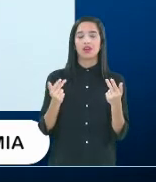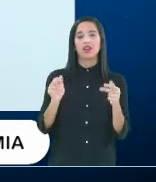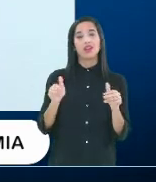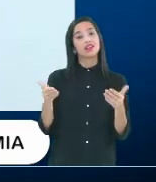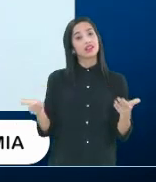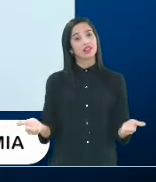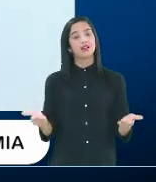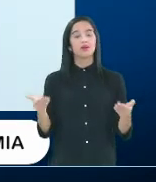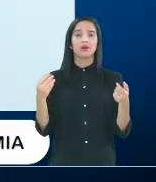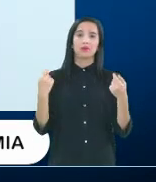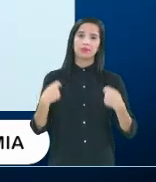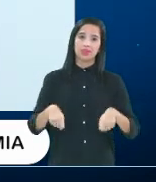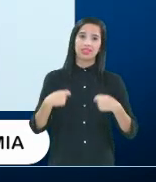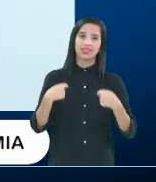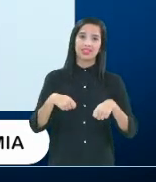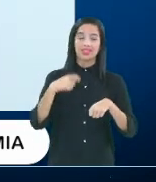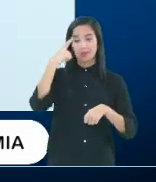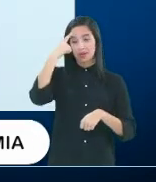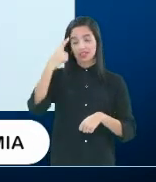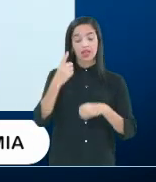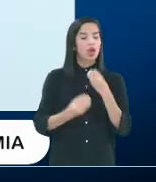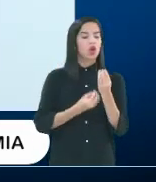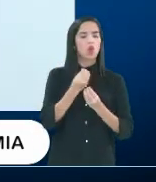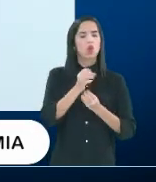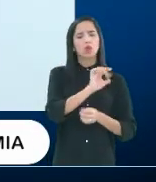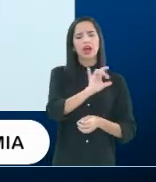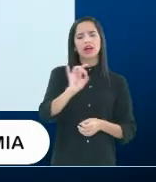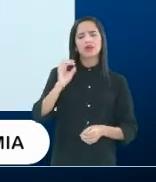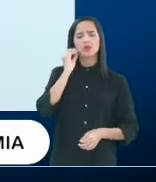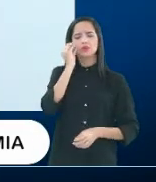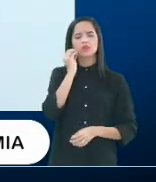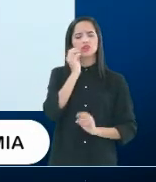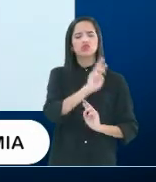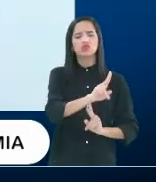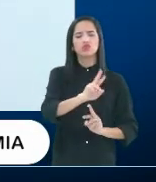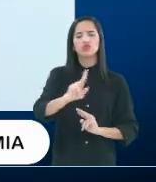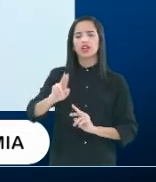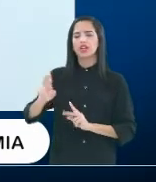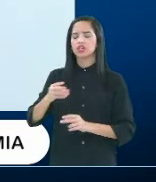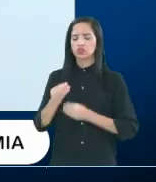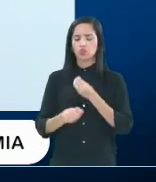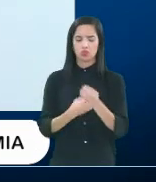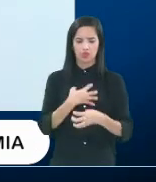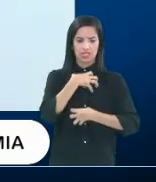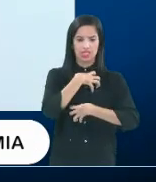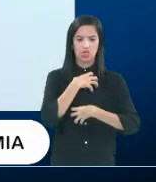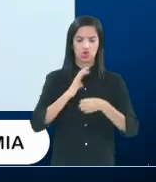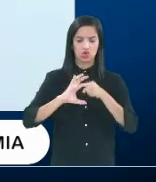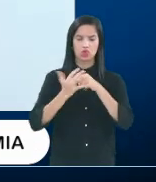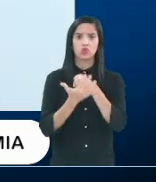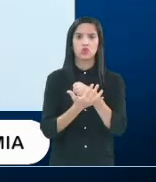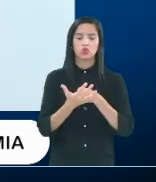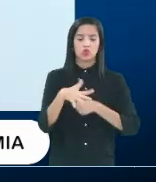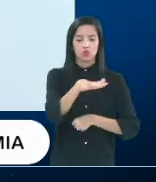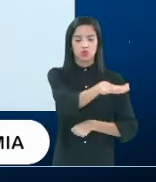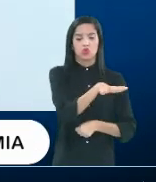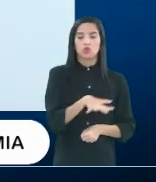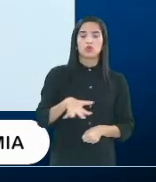do situacional, do ambiente, o que cada um vai passar nessa pandemia e